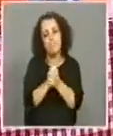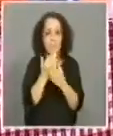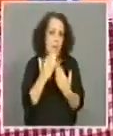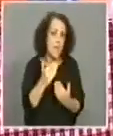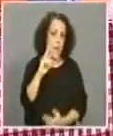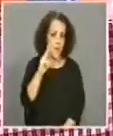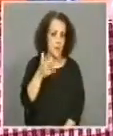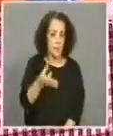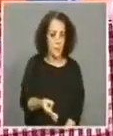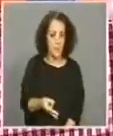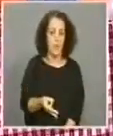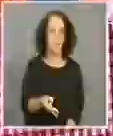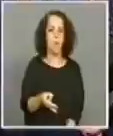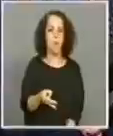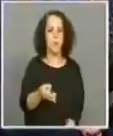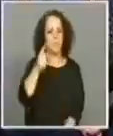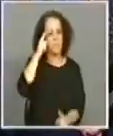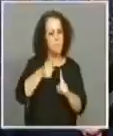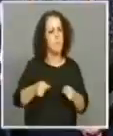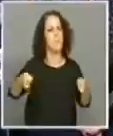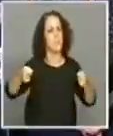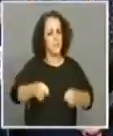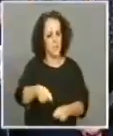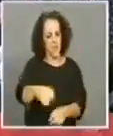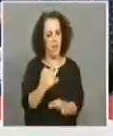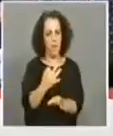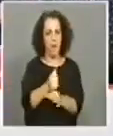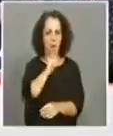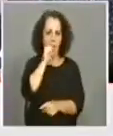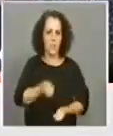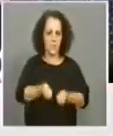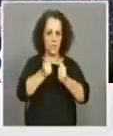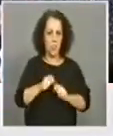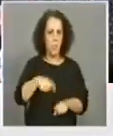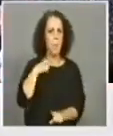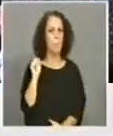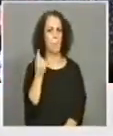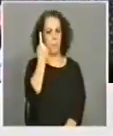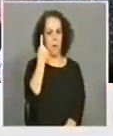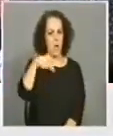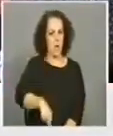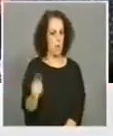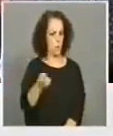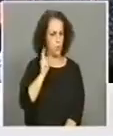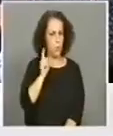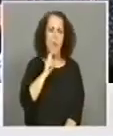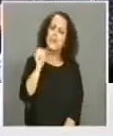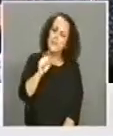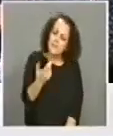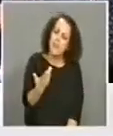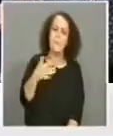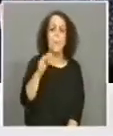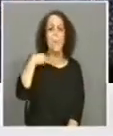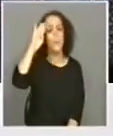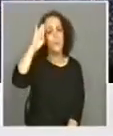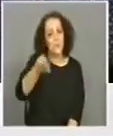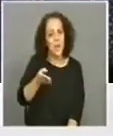por ter feito esta aposta no Samartinho aqui em Penafiel este ano. Que já não é a primeira vez que vimos cá no Samartinho, não Sim, mas sabemos que esta foi